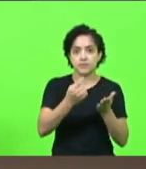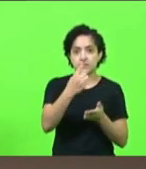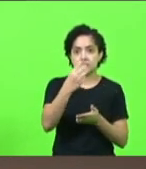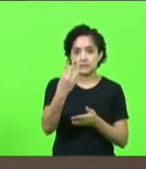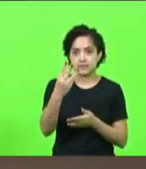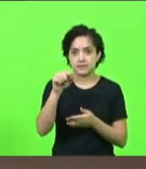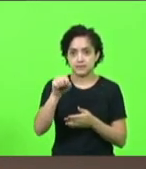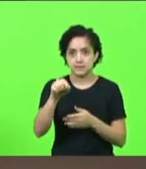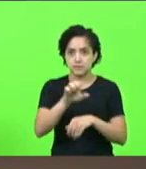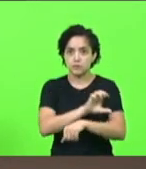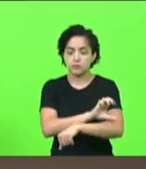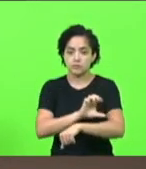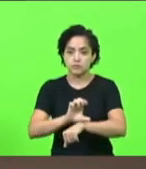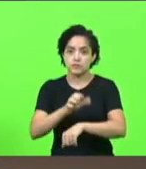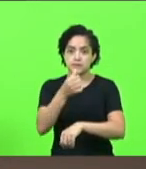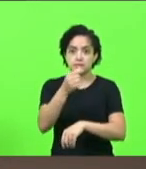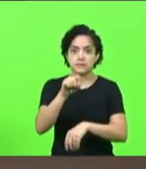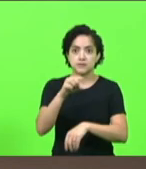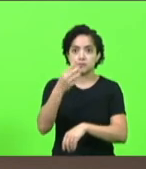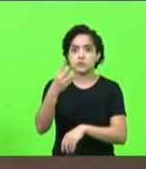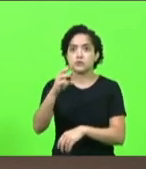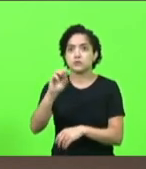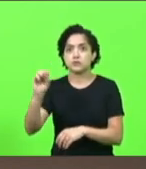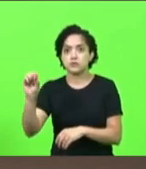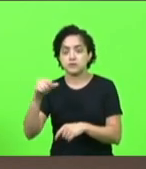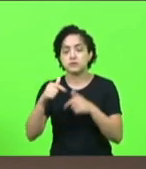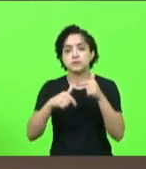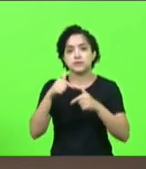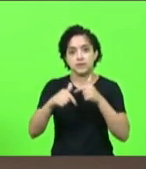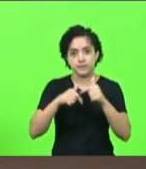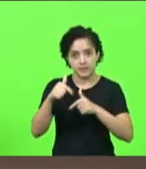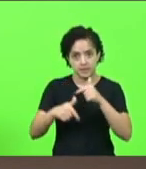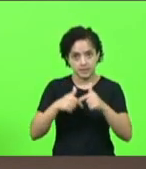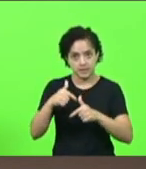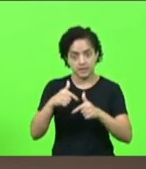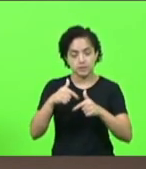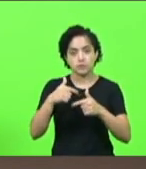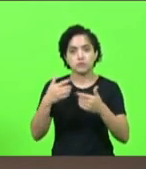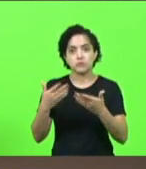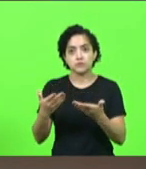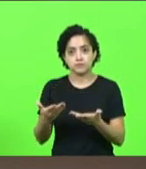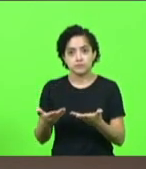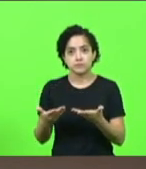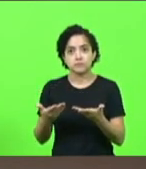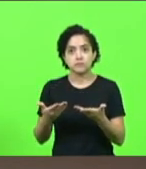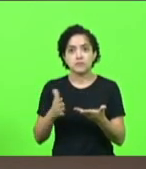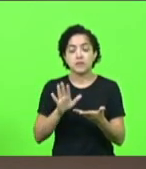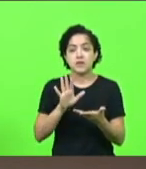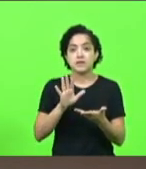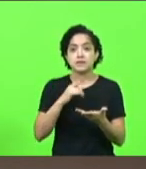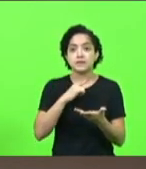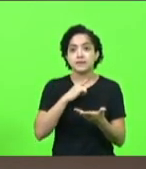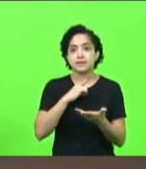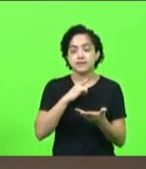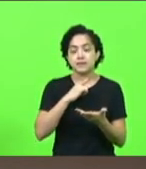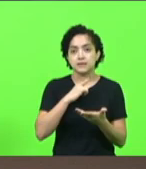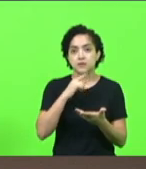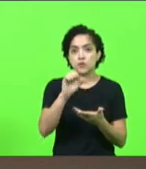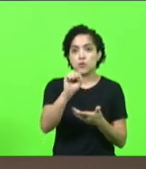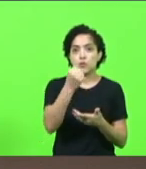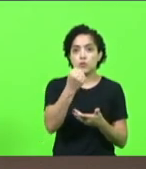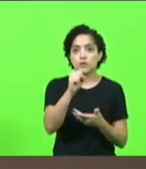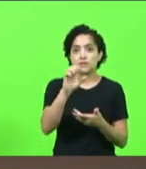em estágio 6.300 em trabalhando como aprendizes mas tem deputado Silvio 80